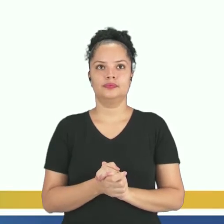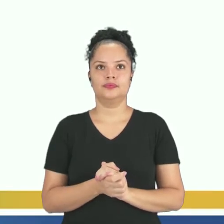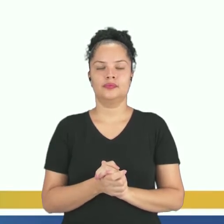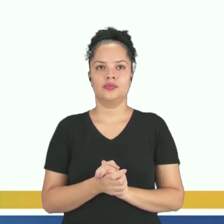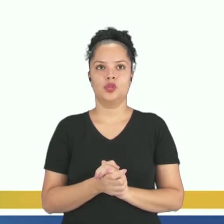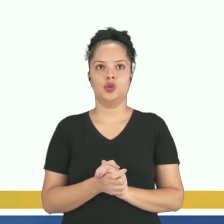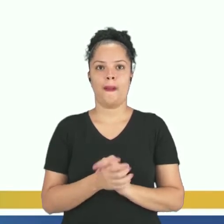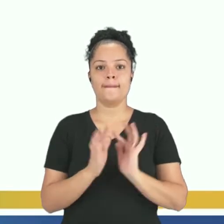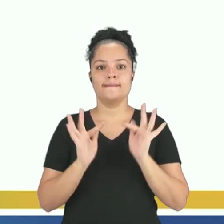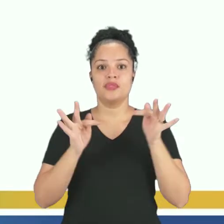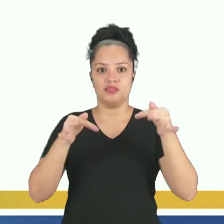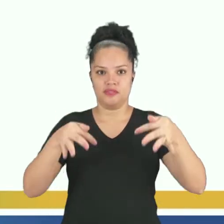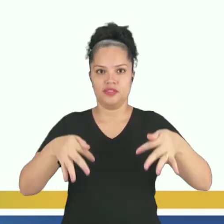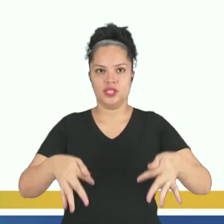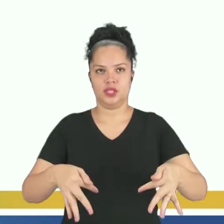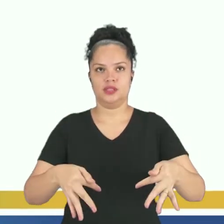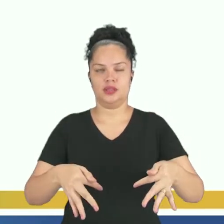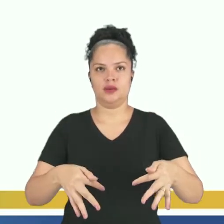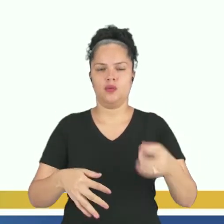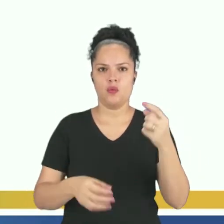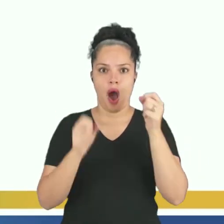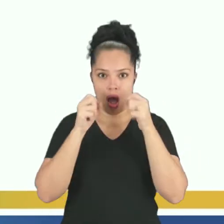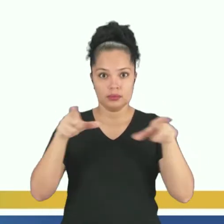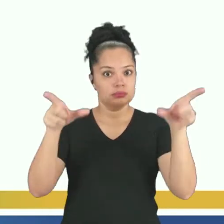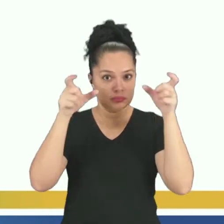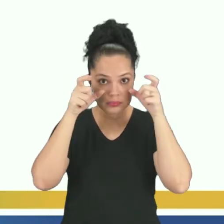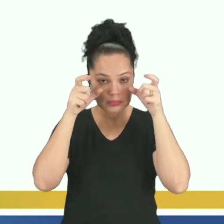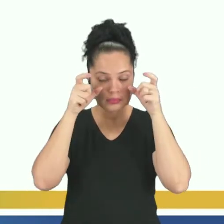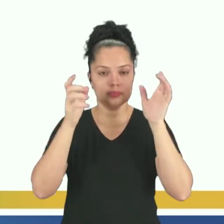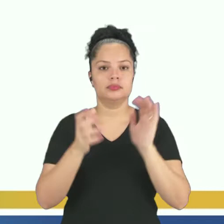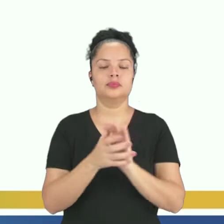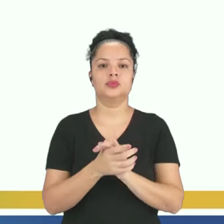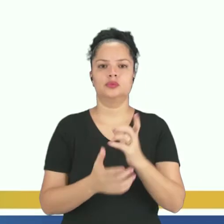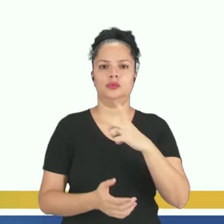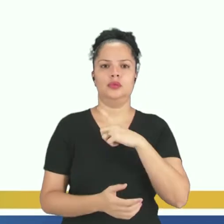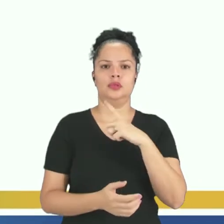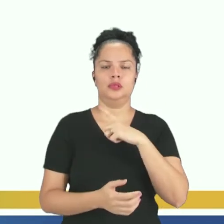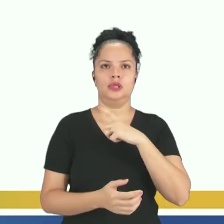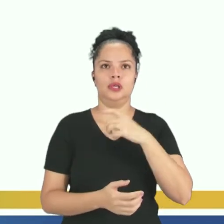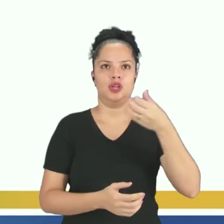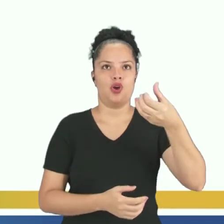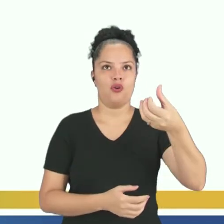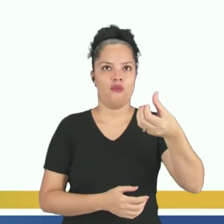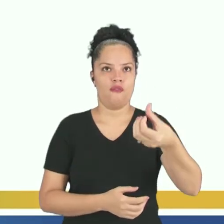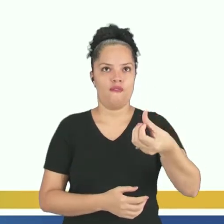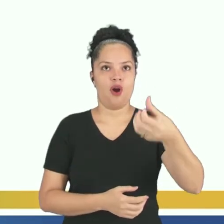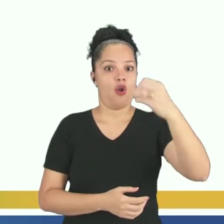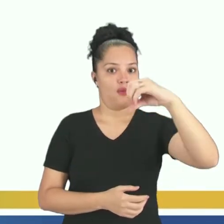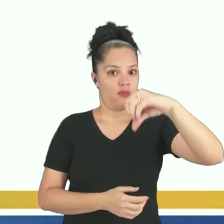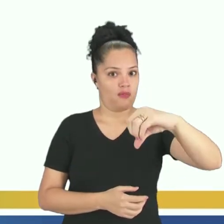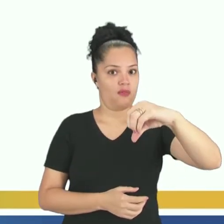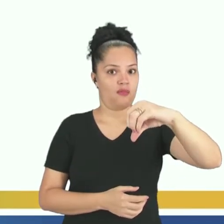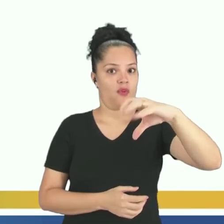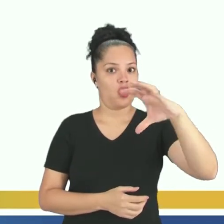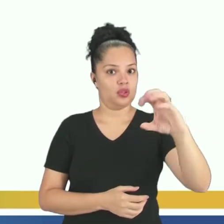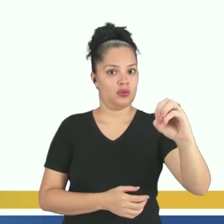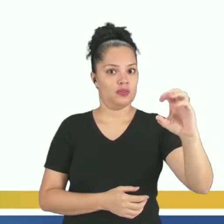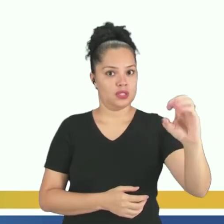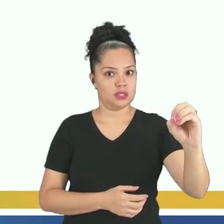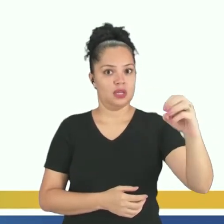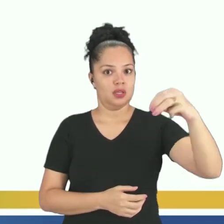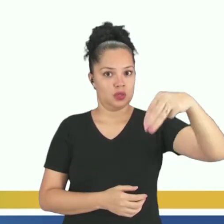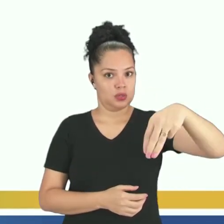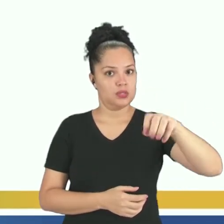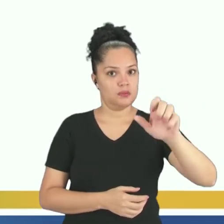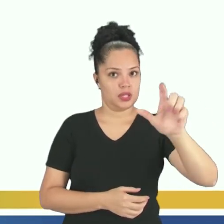Então, finalizando. Então, preste atenção. Nós temos o volume total da solução formada, que é 900